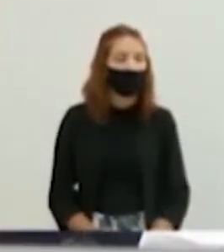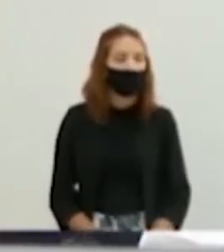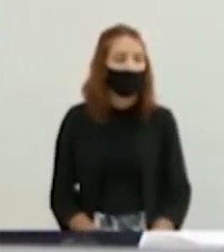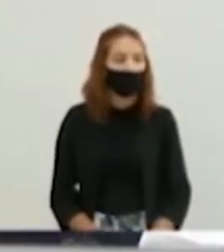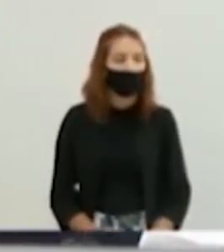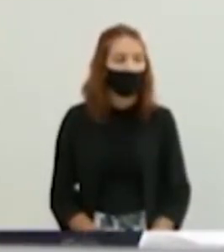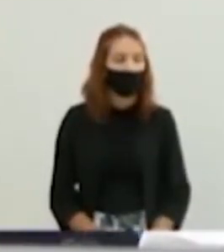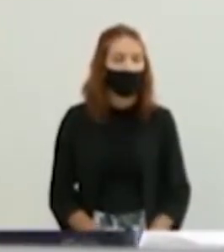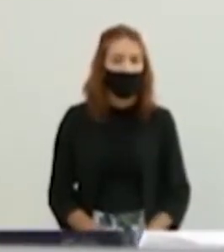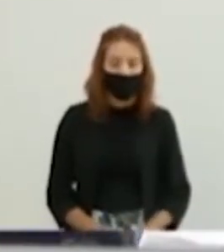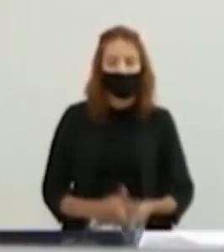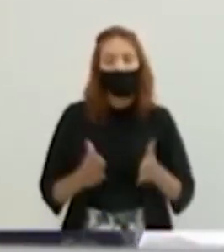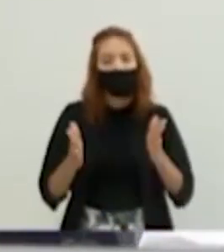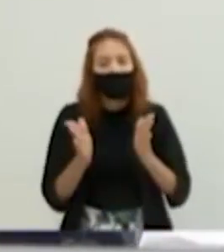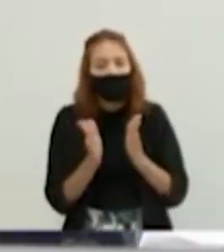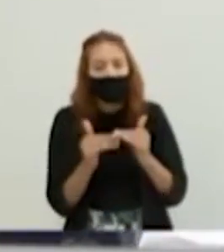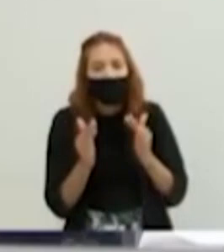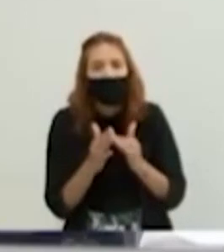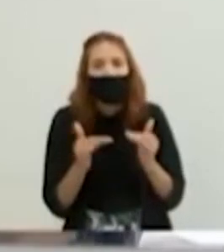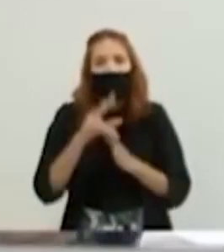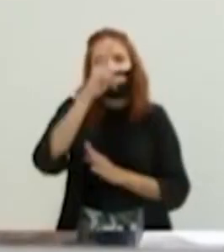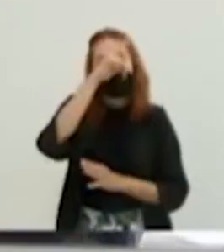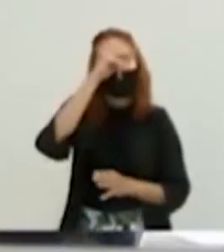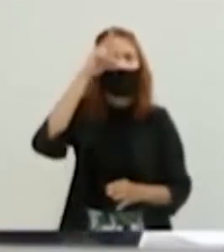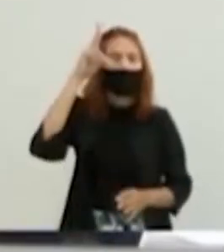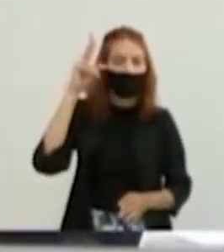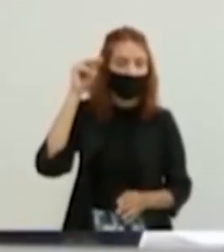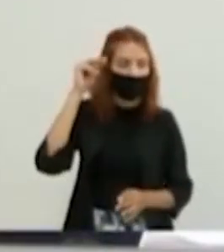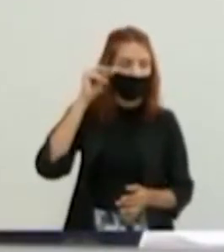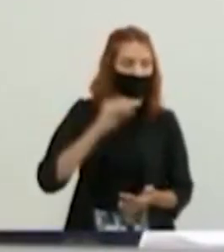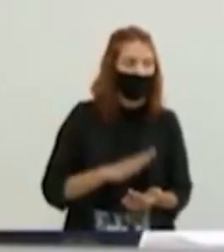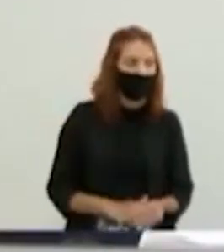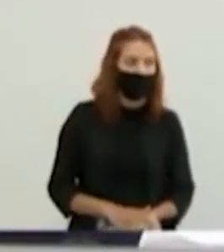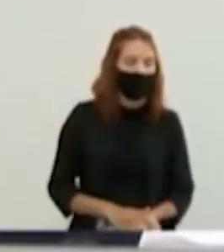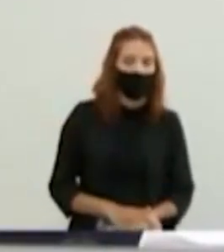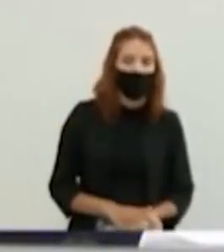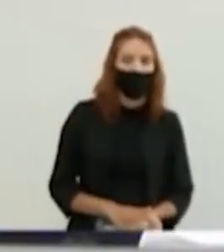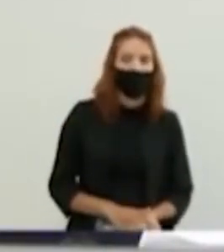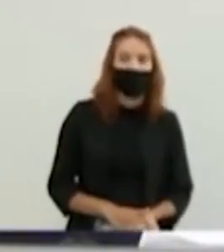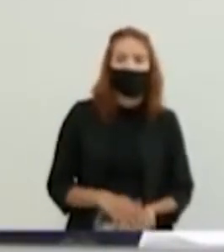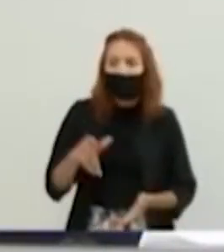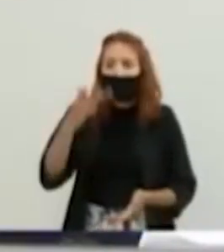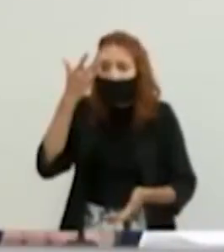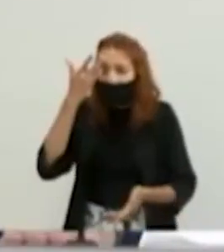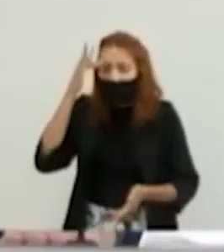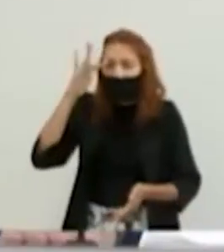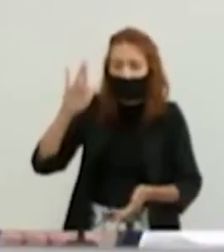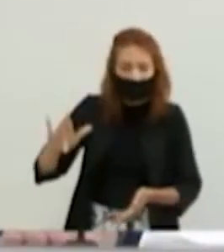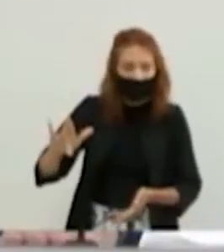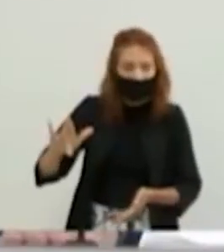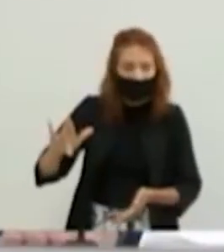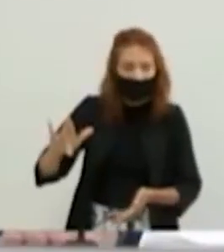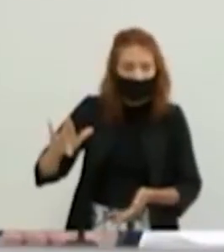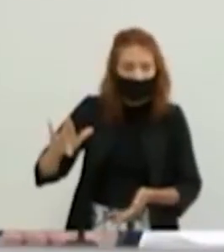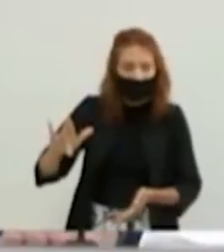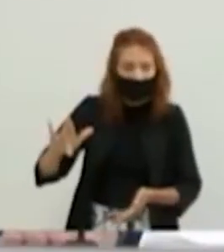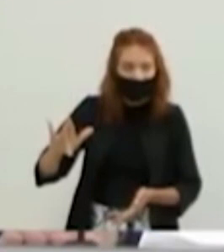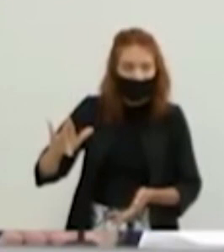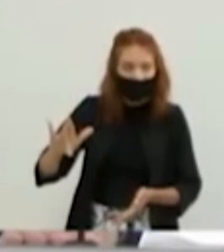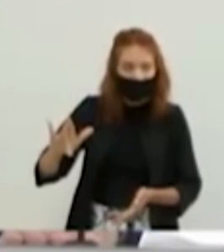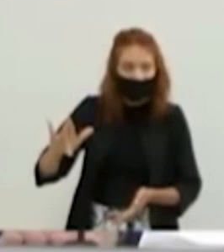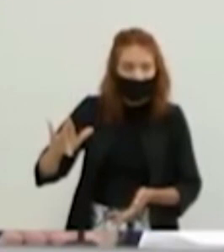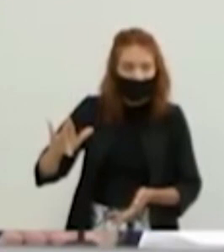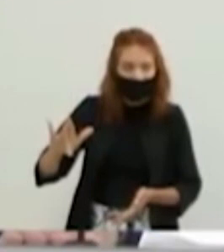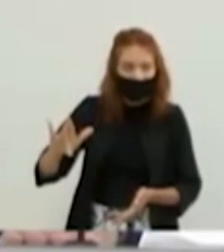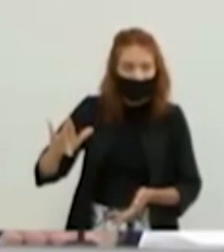Uma empresa funerária no município de Itamaraju. O que é que tem em Itamaraju que não tem em Teixeira de Freitas? de Freitas? O que é